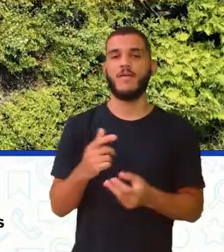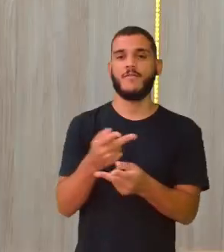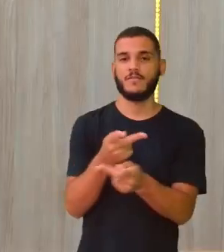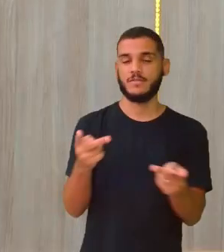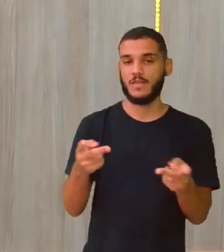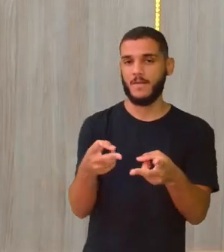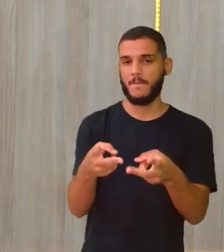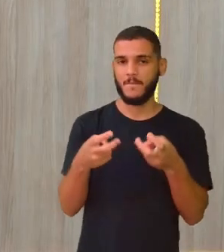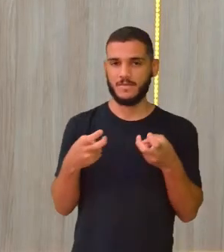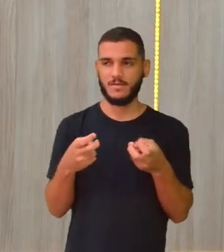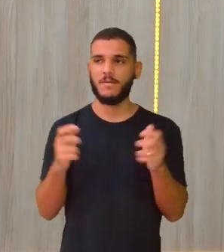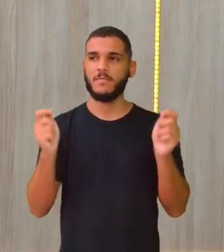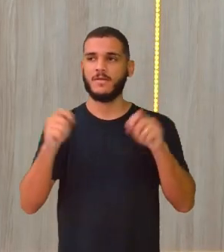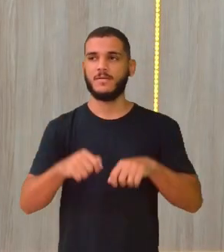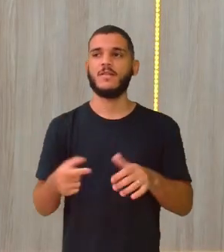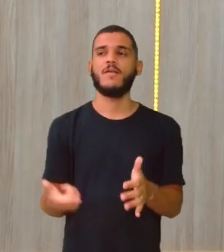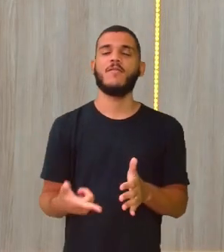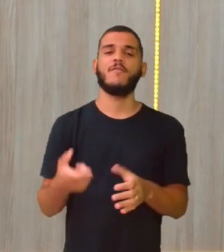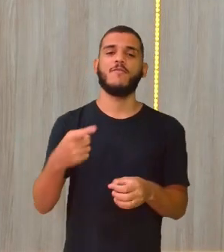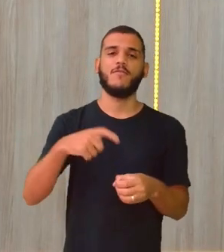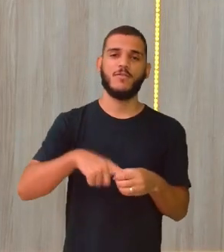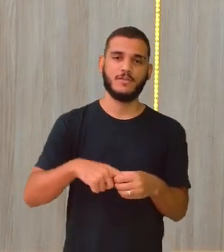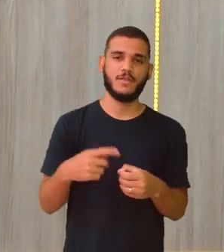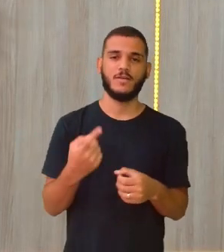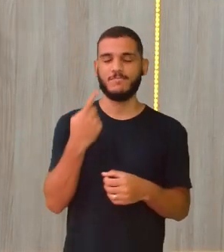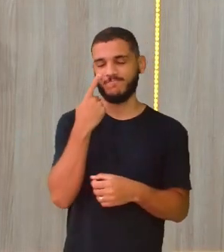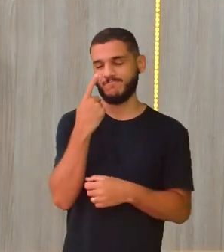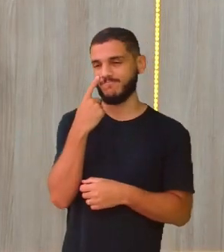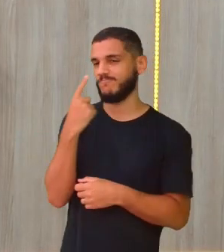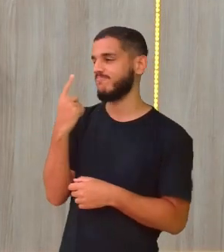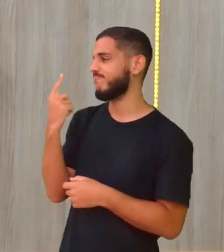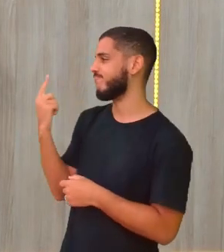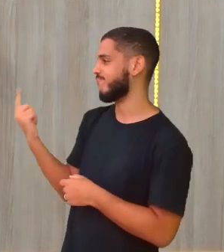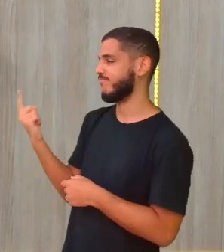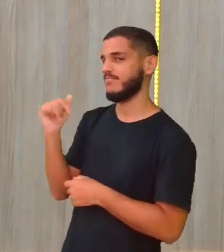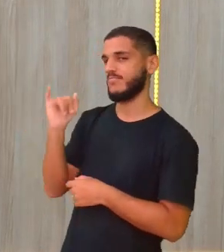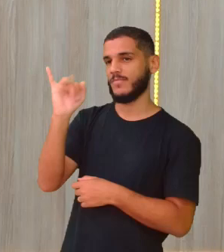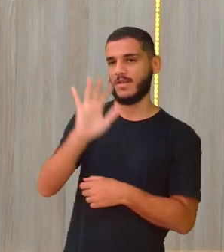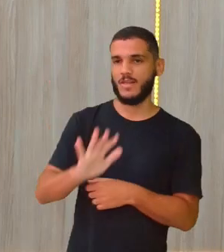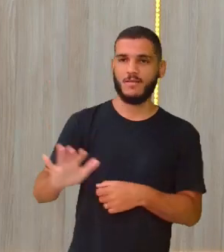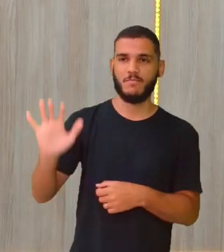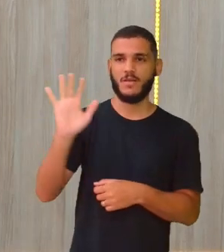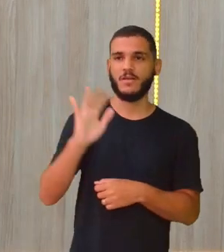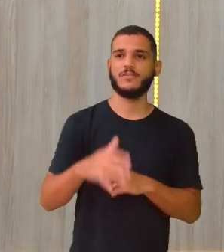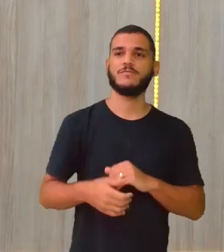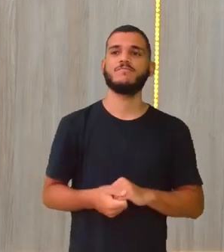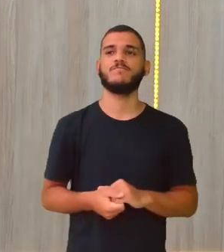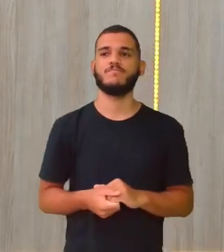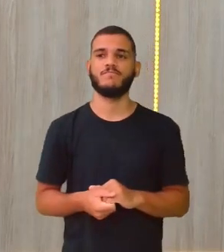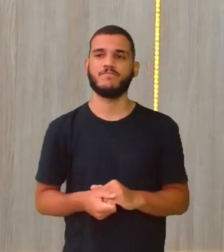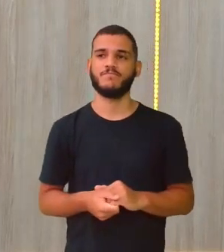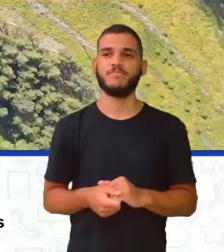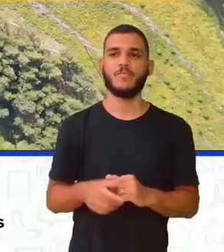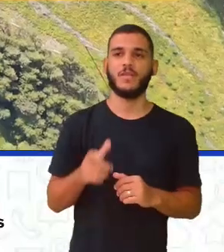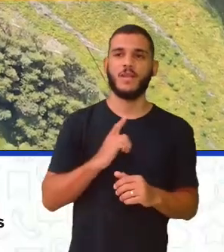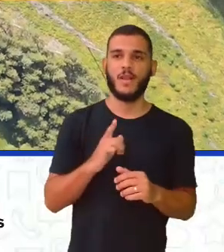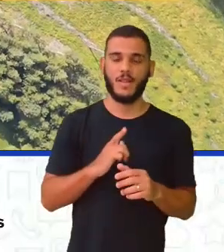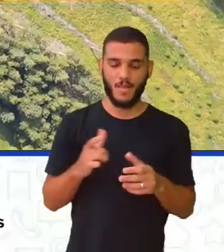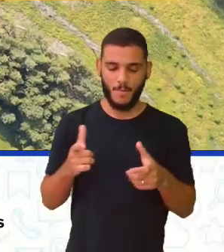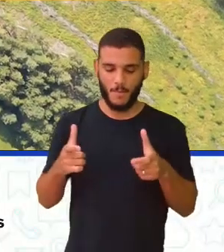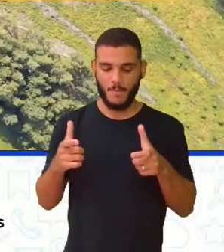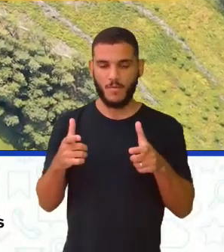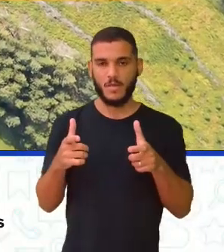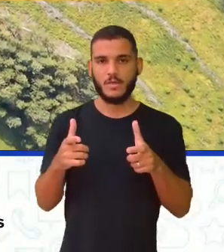perceberam, eu posso até voltar, para a gente ter uma naturezazinha aqui e a gente vai se aproximando justamente